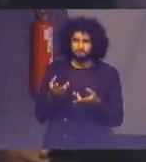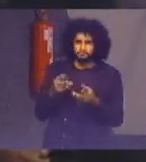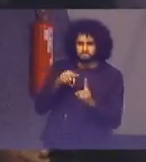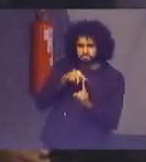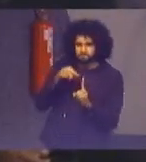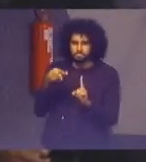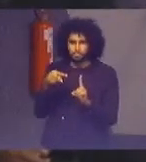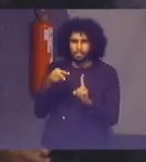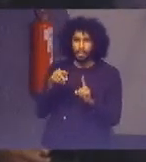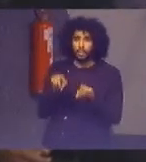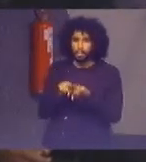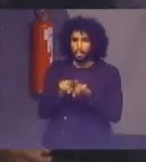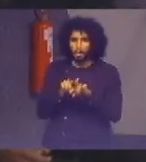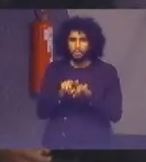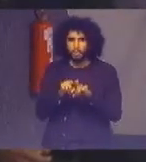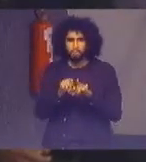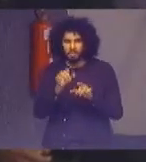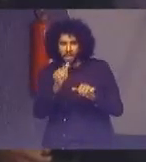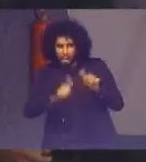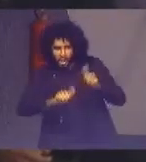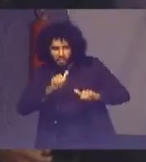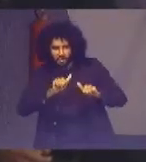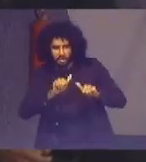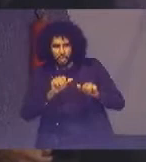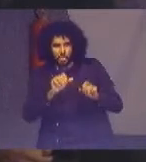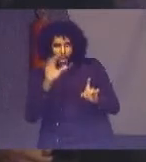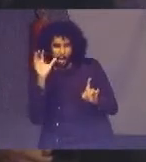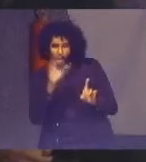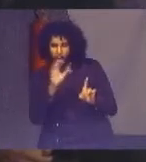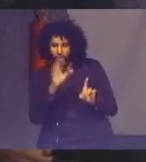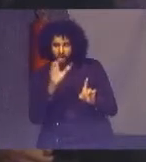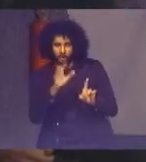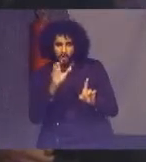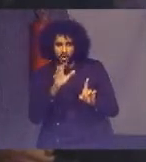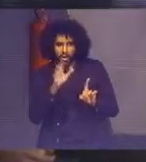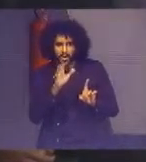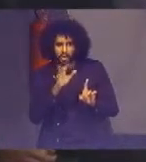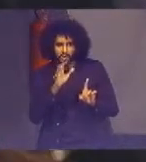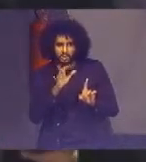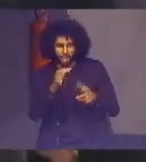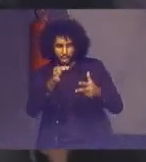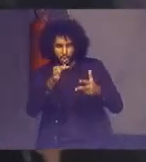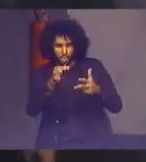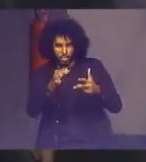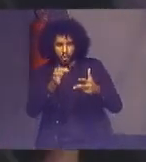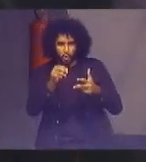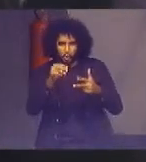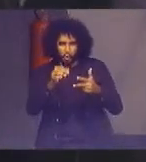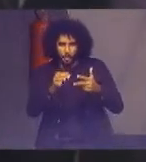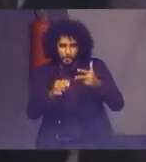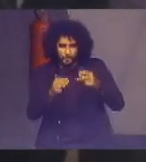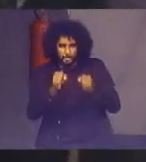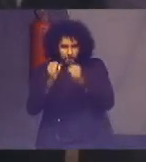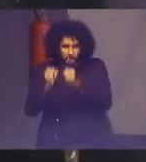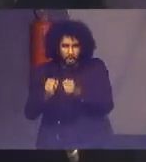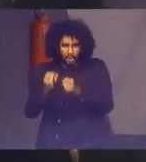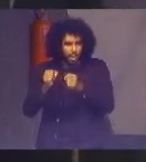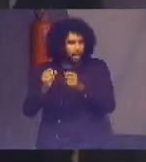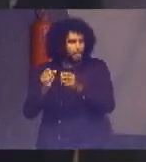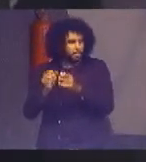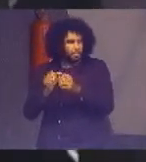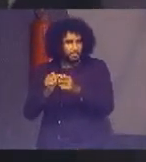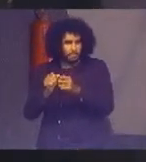considerando também a efetiva influência do poder público na atividade econômica nacional, cabe ao